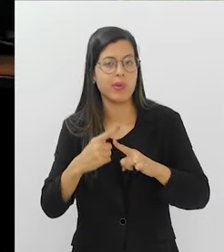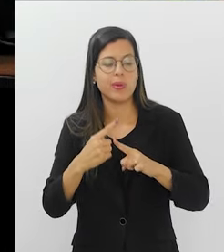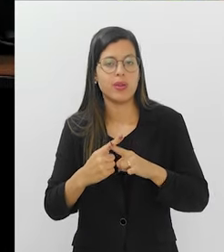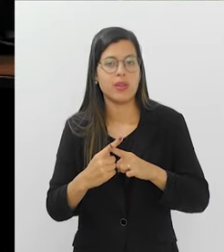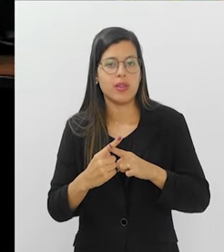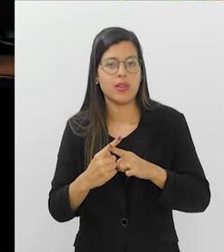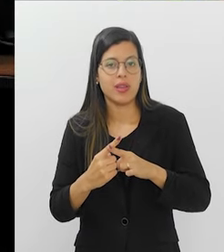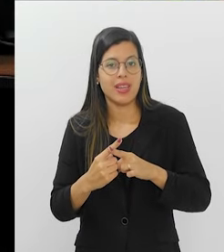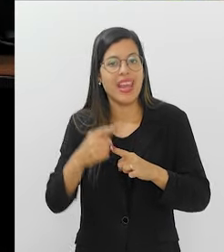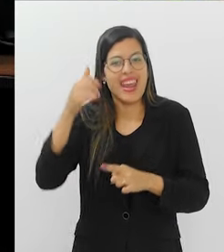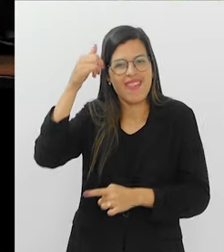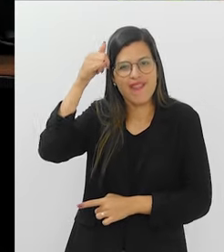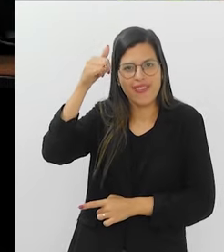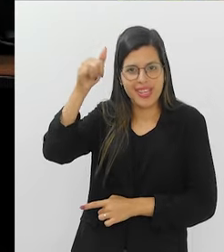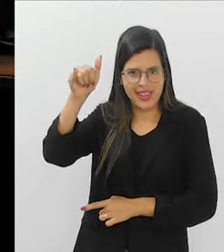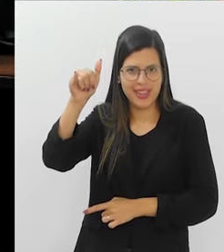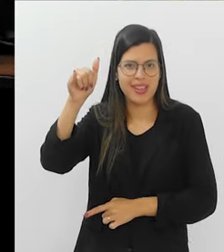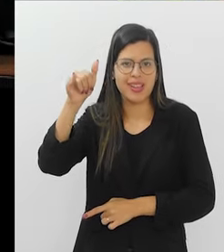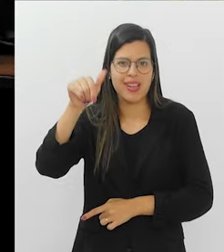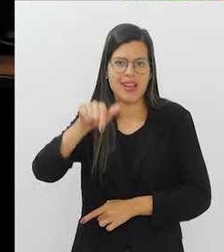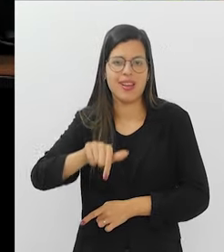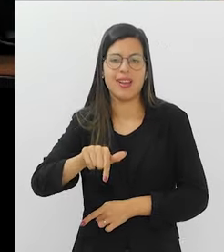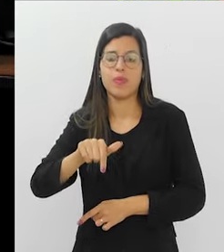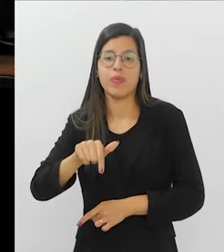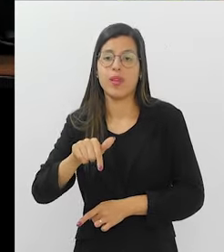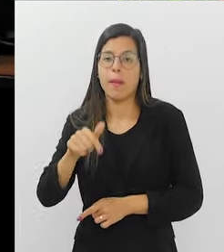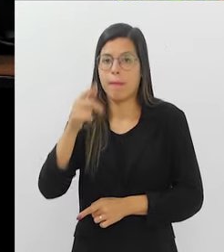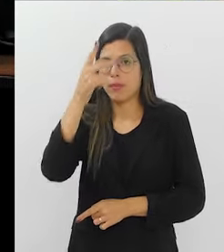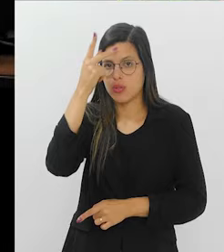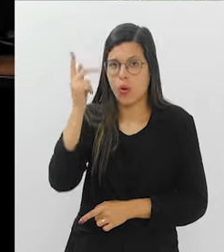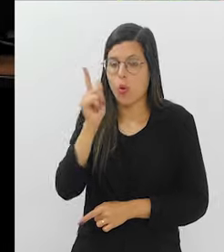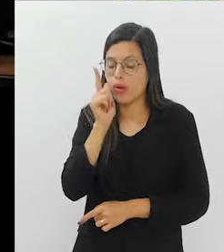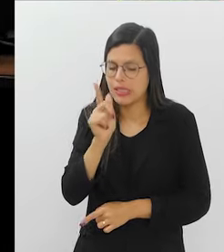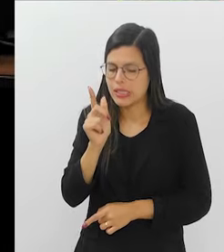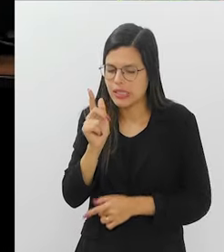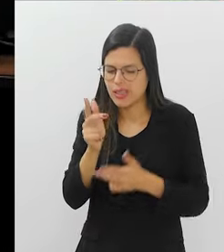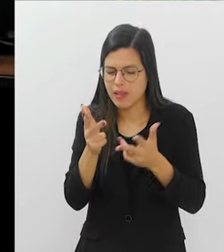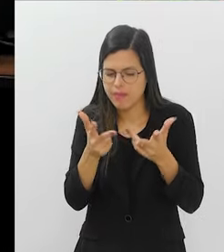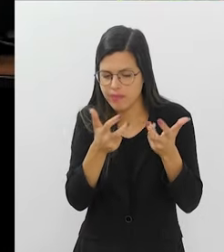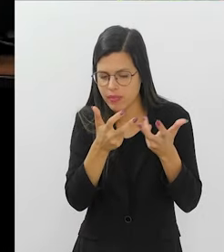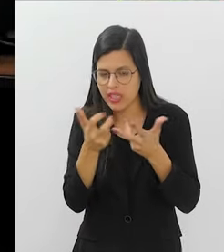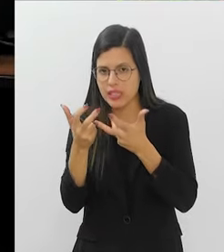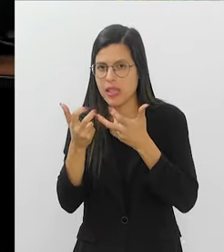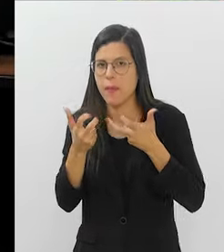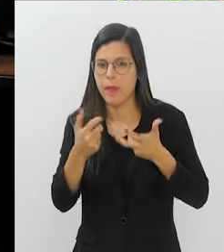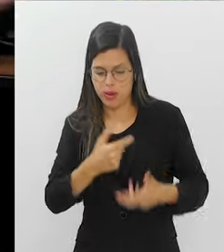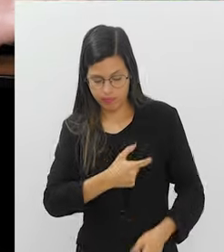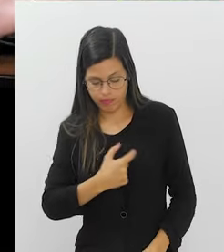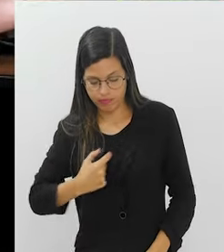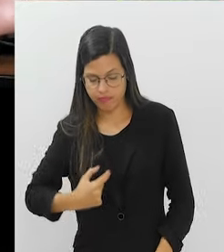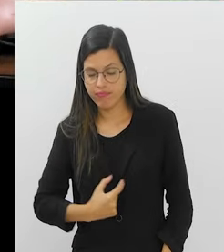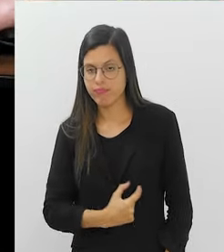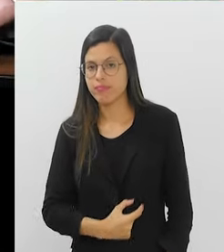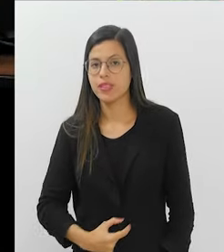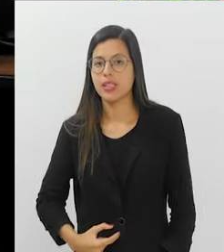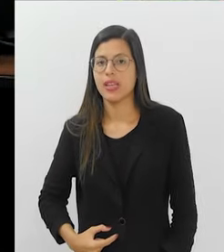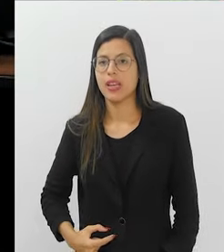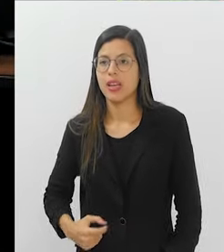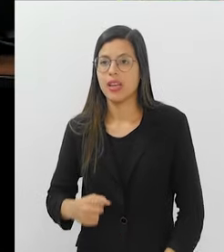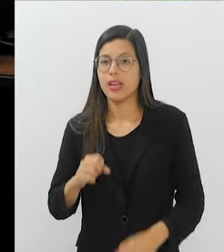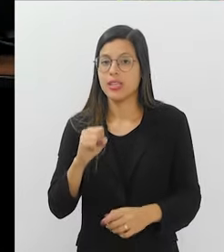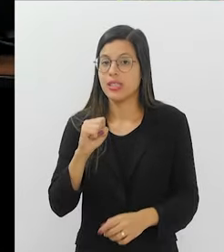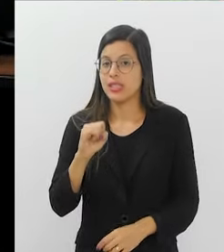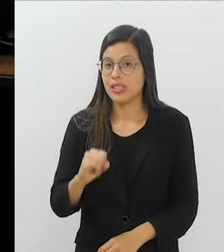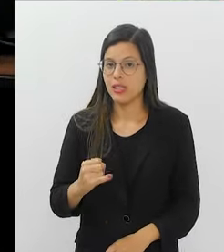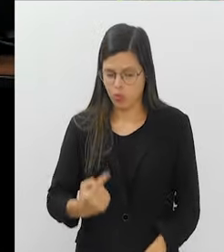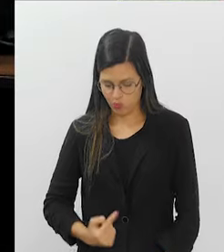prevenir, né? Dela observar ali aquele intestino como um todo, se